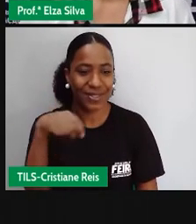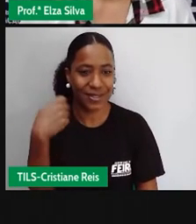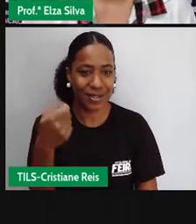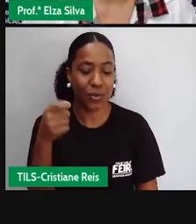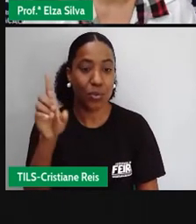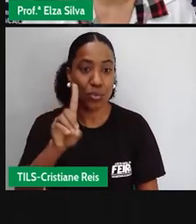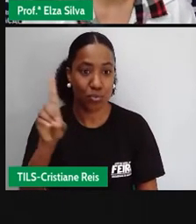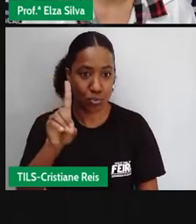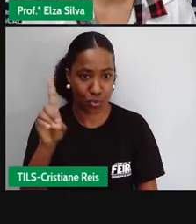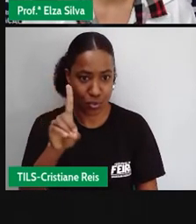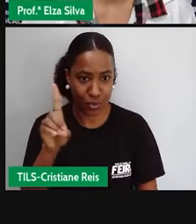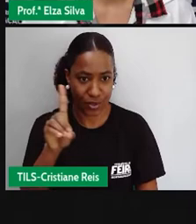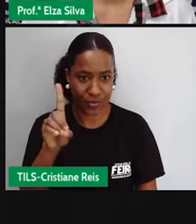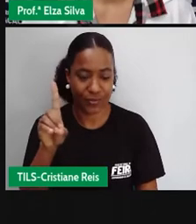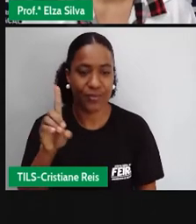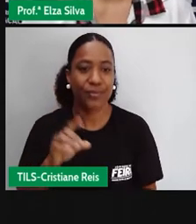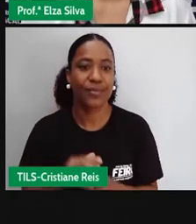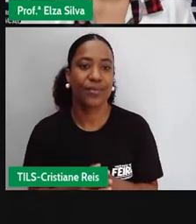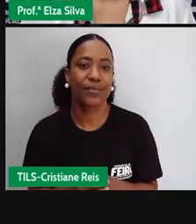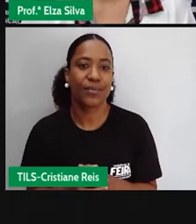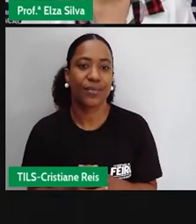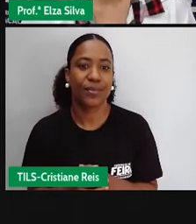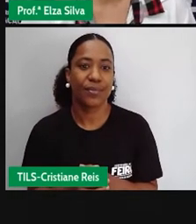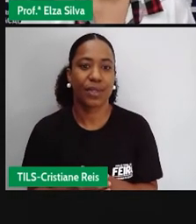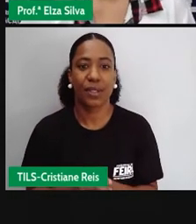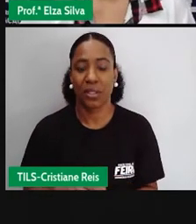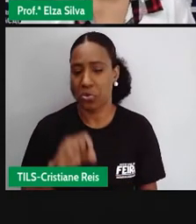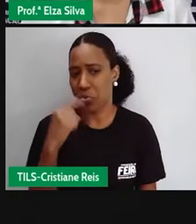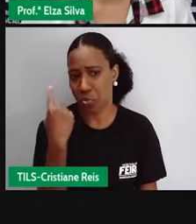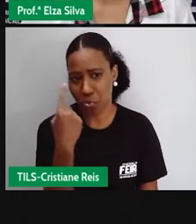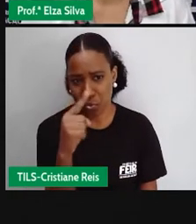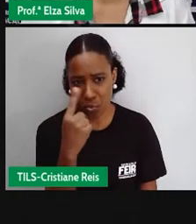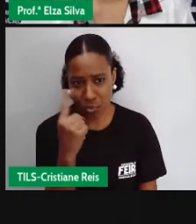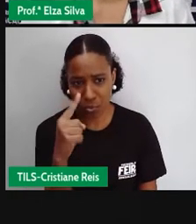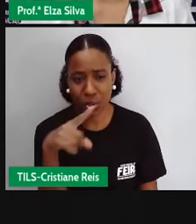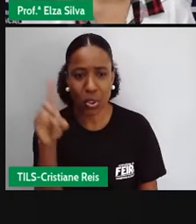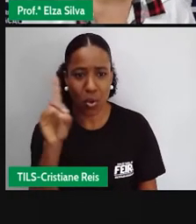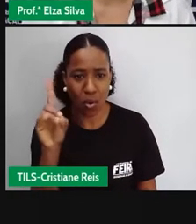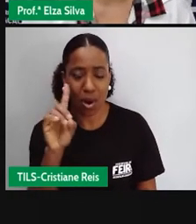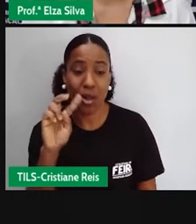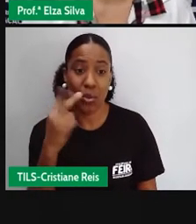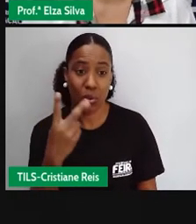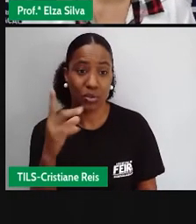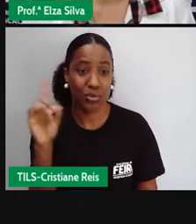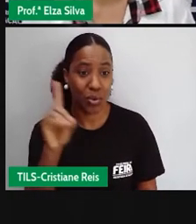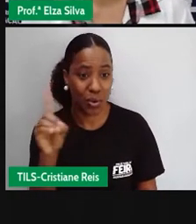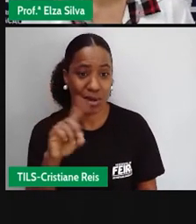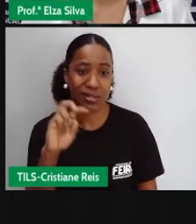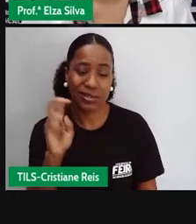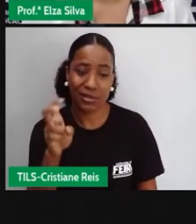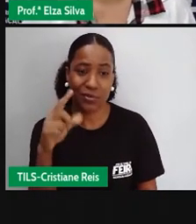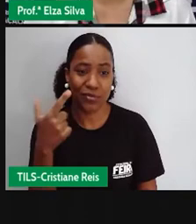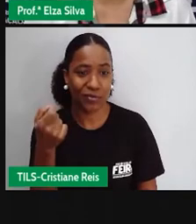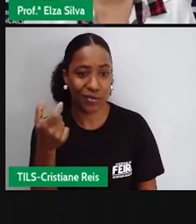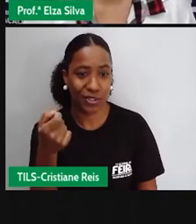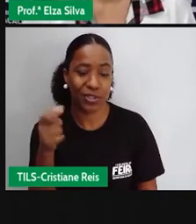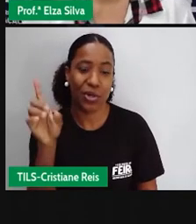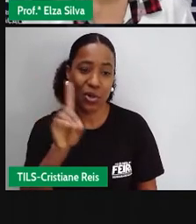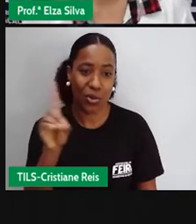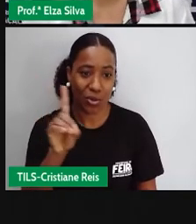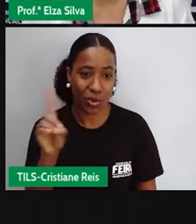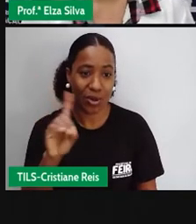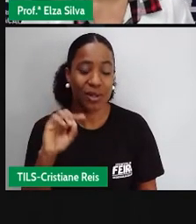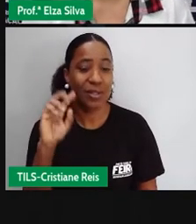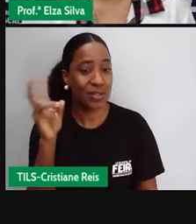temos cédulas de 1 dólar, 2 dólares, 5 dólares, 20 dólares, 10,